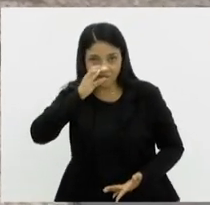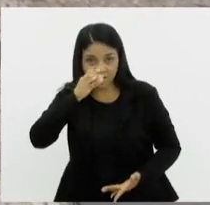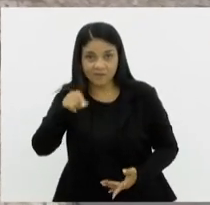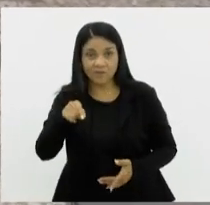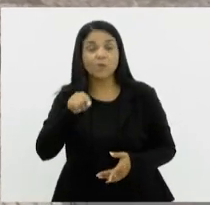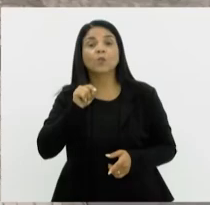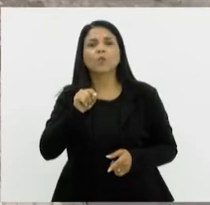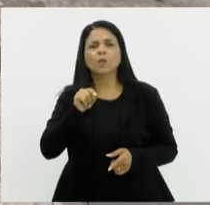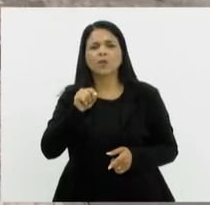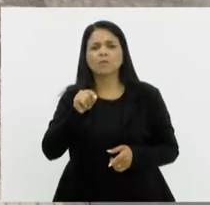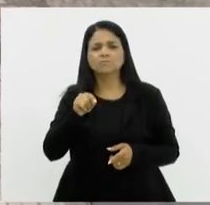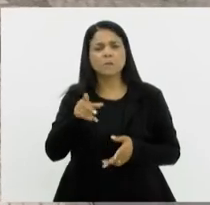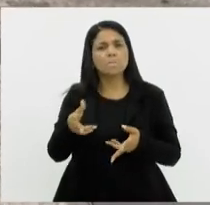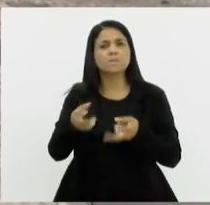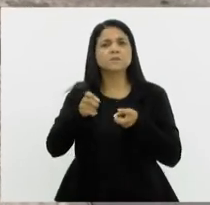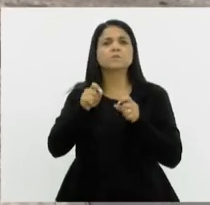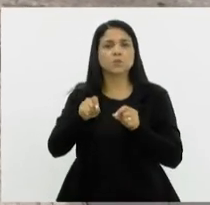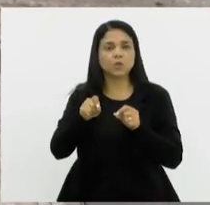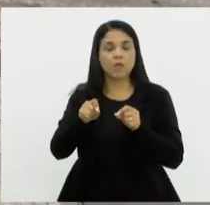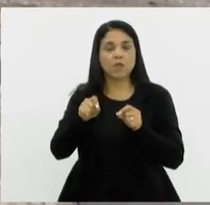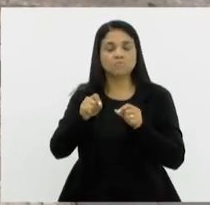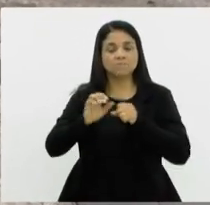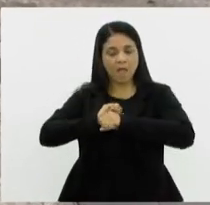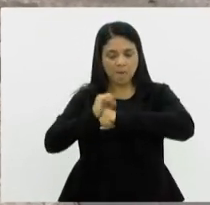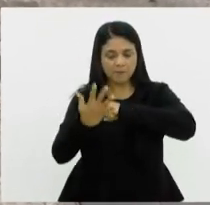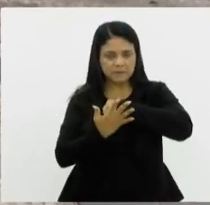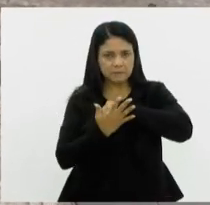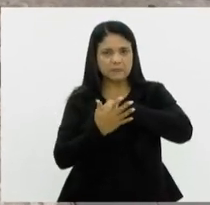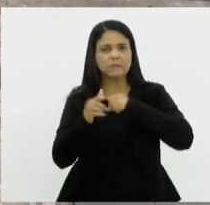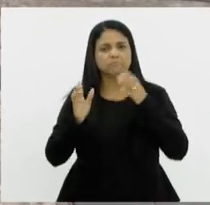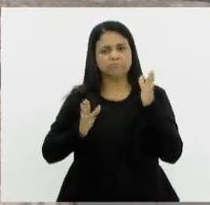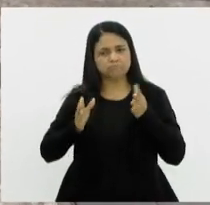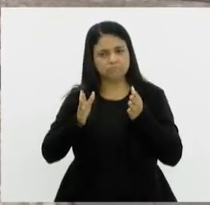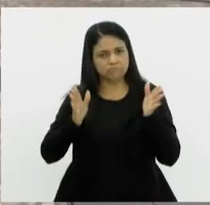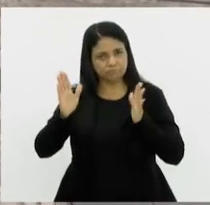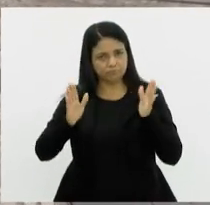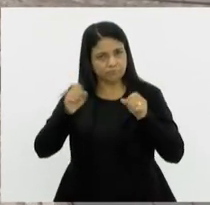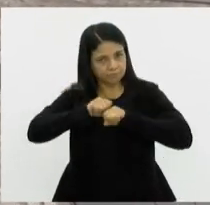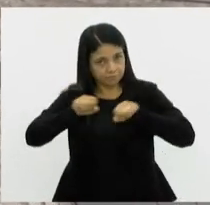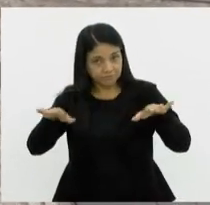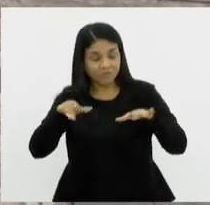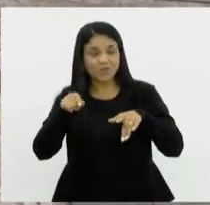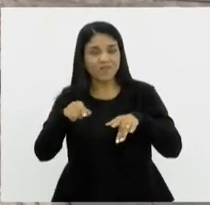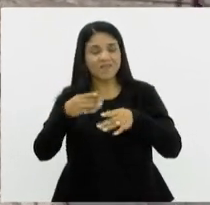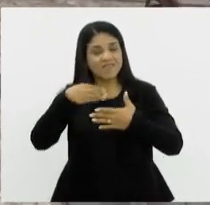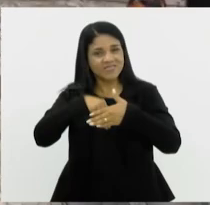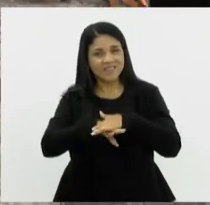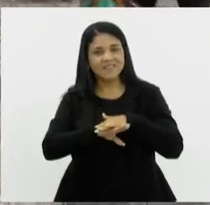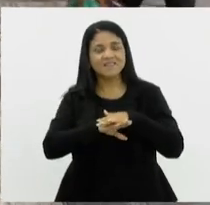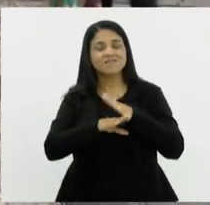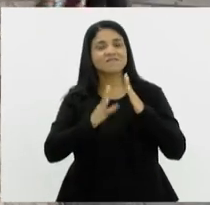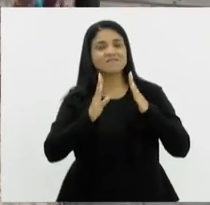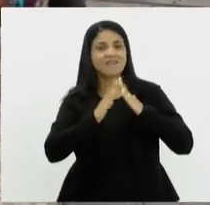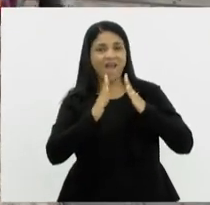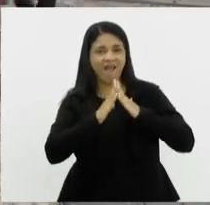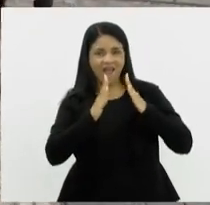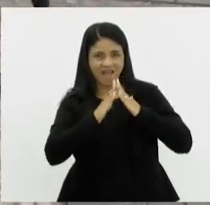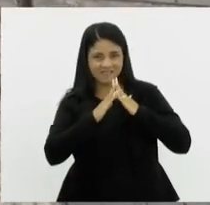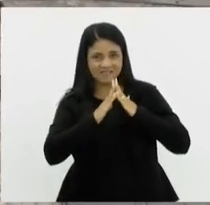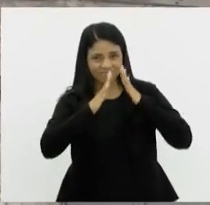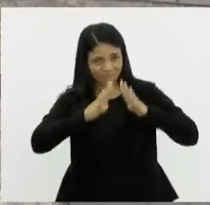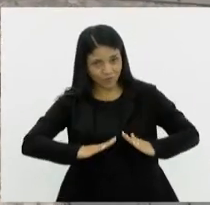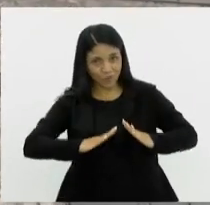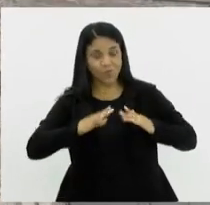à pandemia mesmo, criou novos hábitos. E o nosso objetivo, o objetivo da Lei Seca hoje, é voltar ao